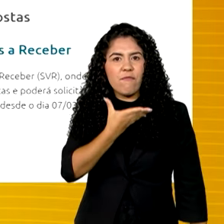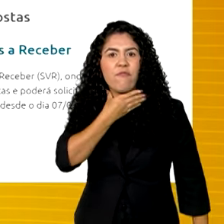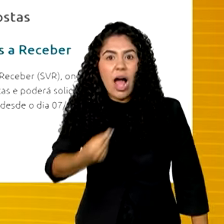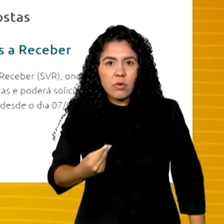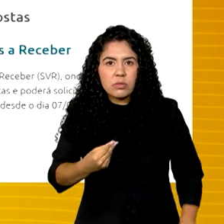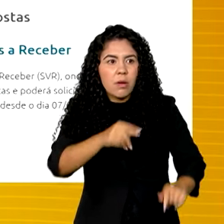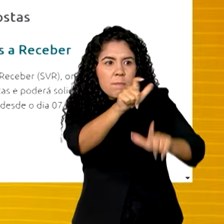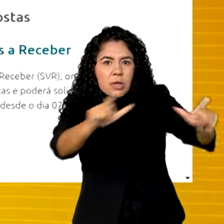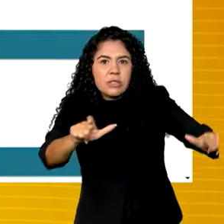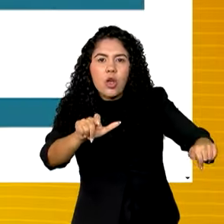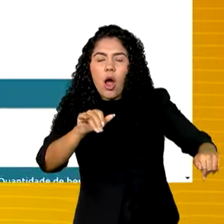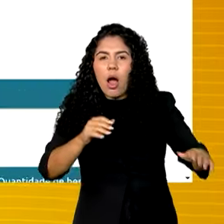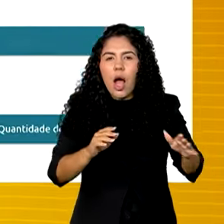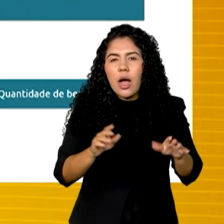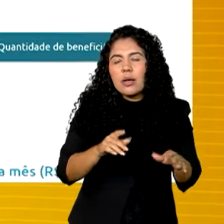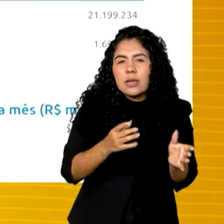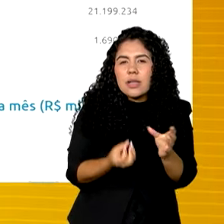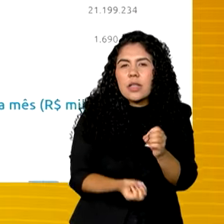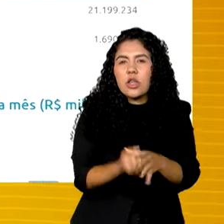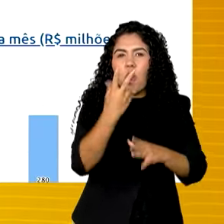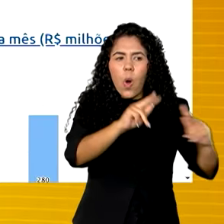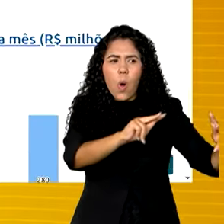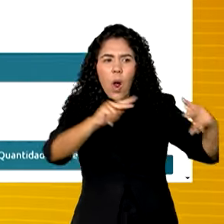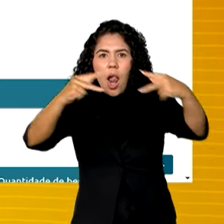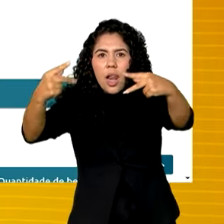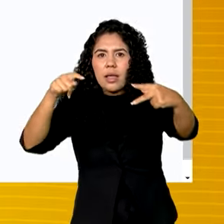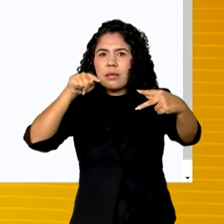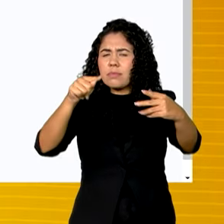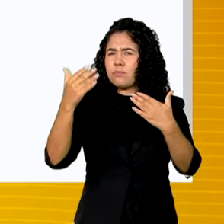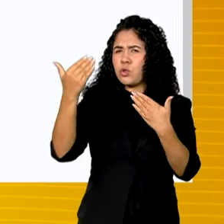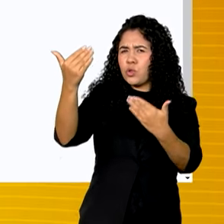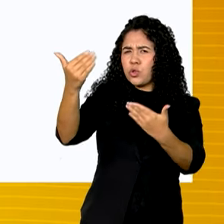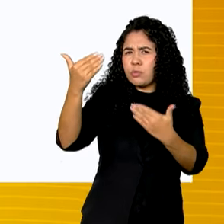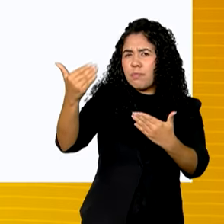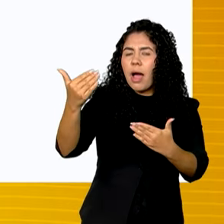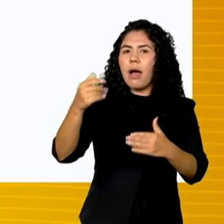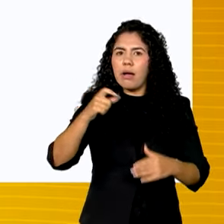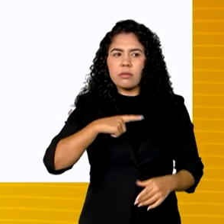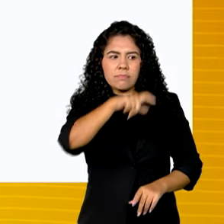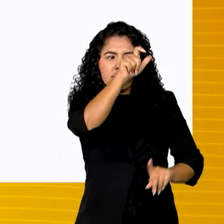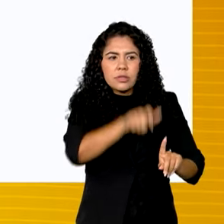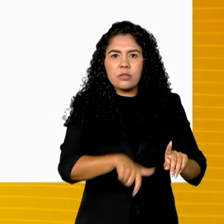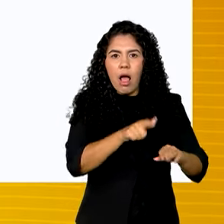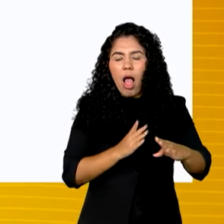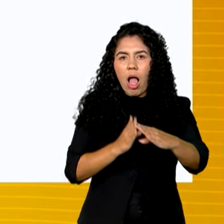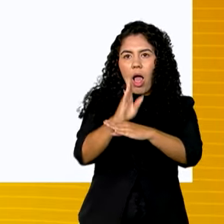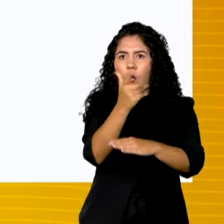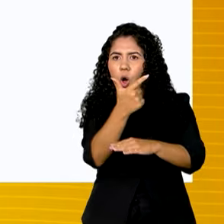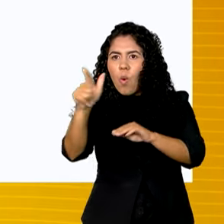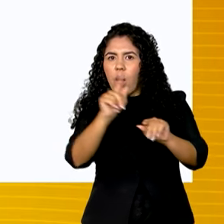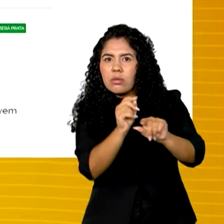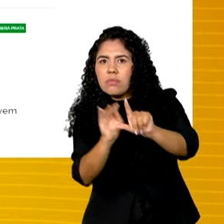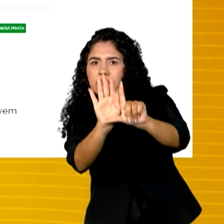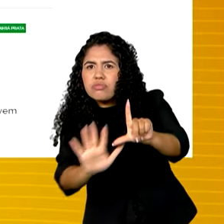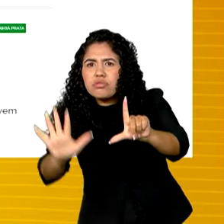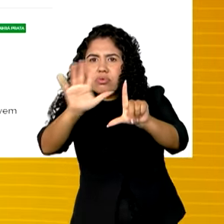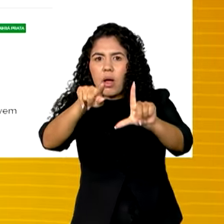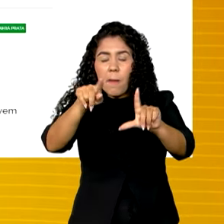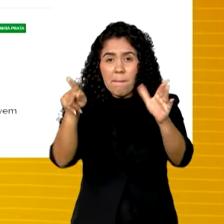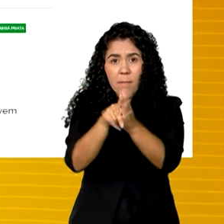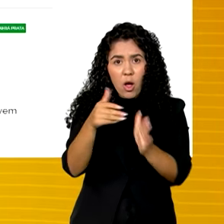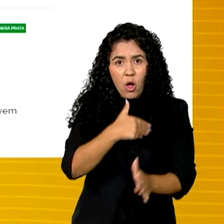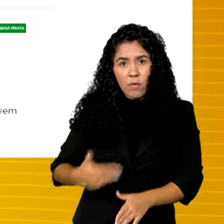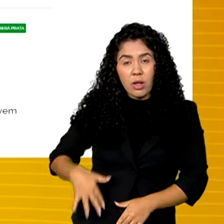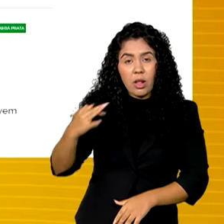golpistas criaram um link suspeito que leva o usuário ao ambiente digital simulando as páginas oficiais do governo federal. Os